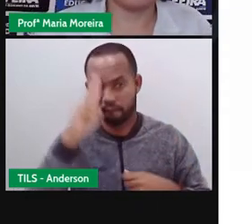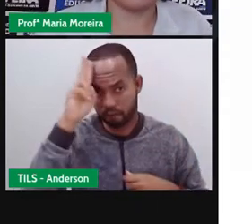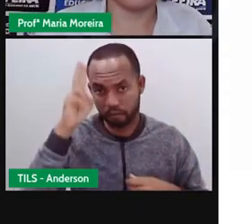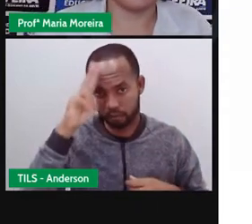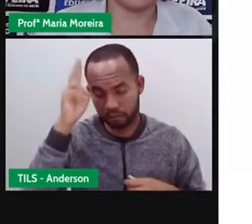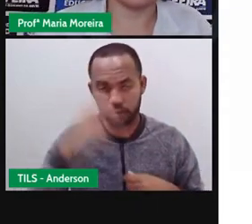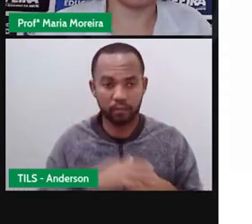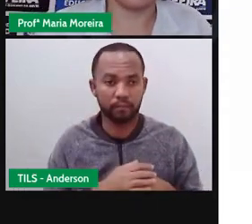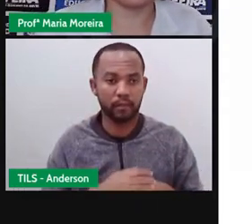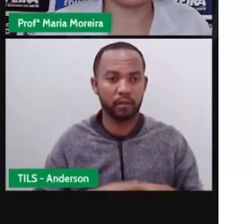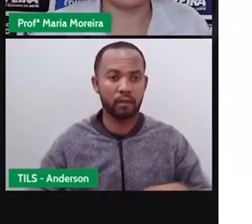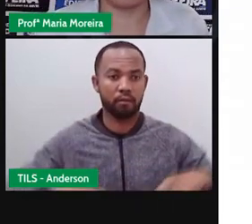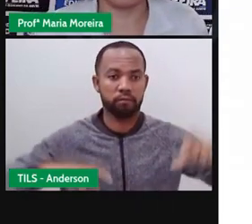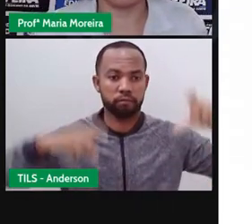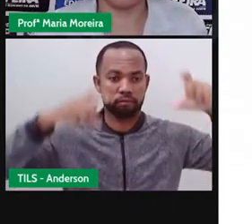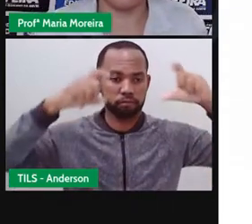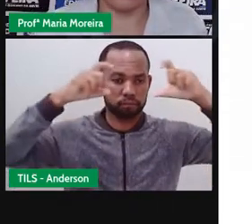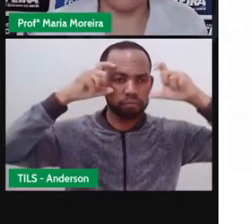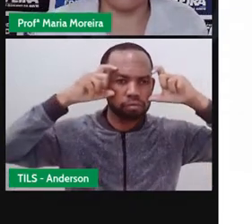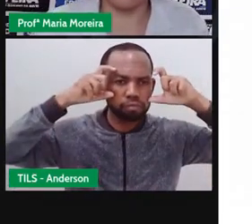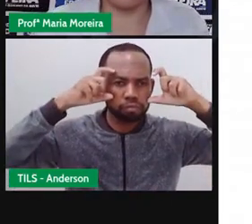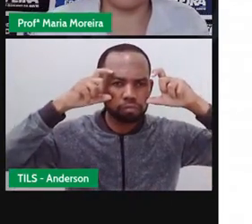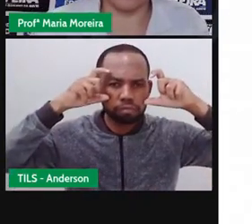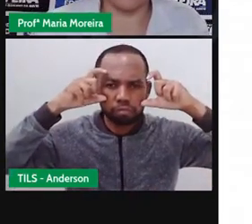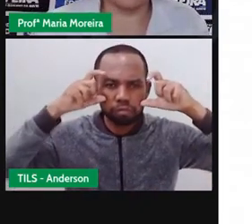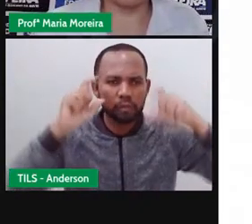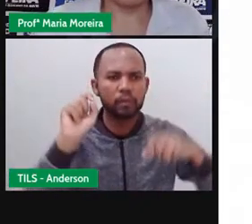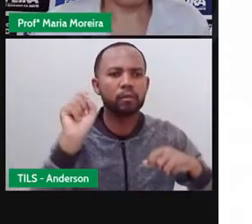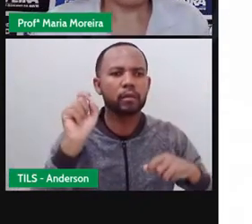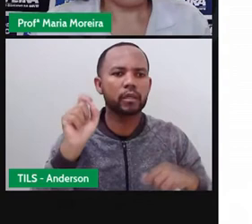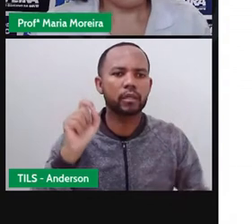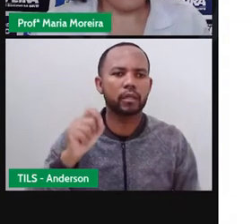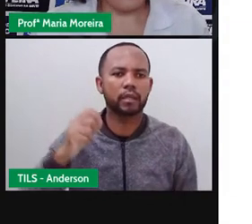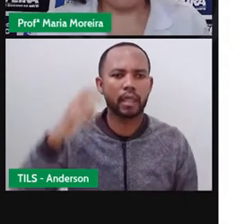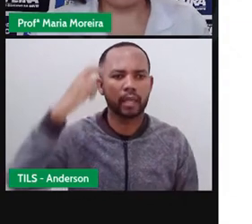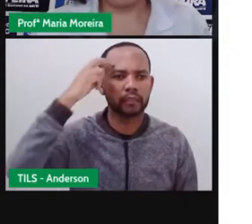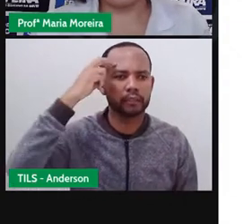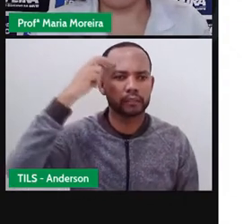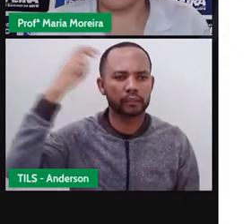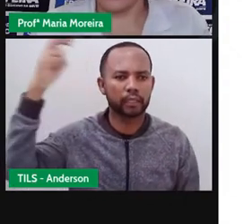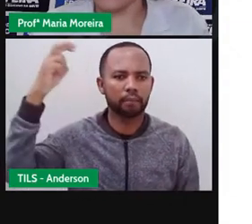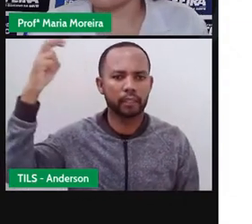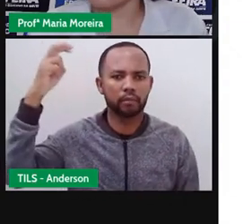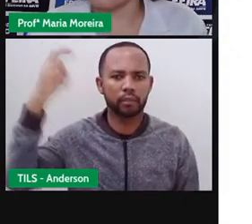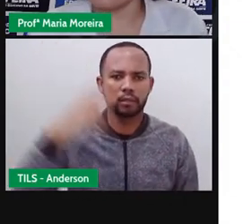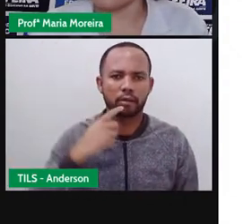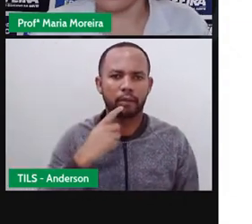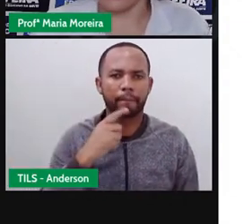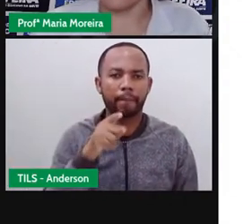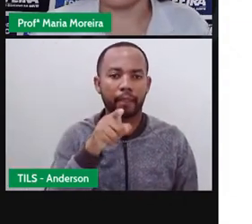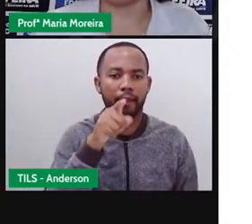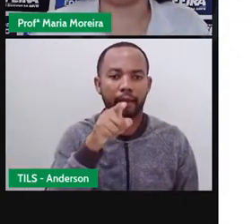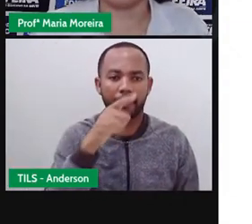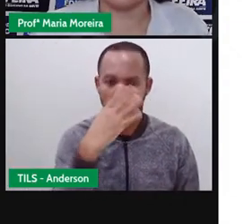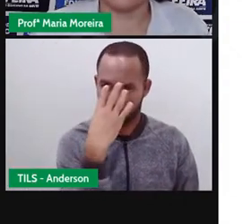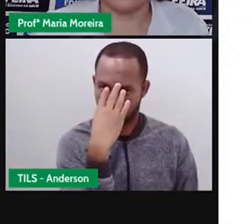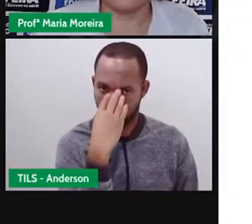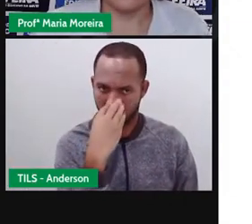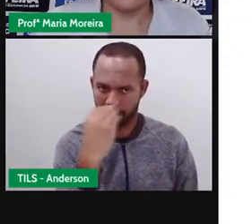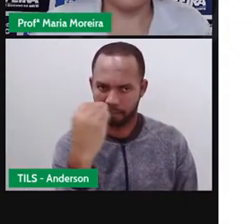coruja está ligada ao quê? À sabedoria, não é isso? A raposa, ao quê? À astúcia, à